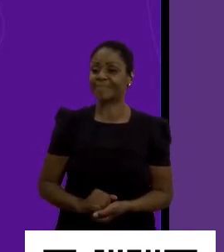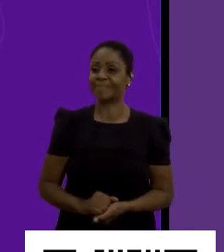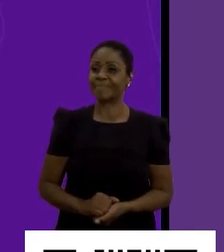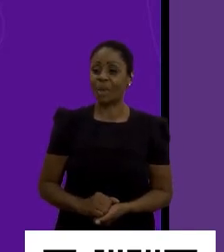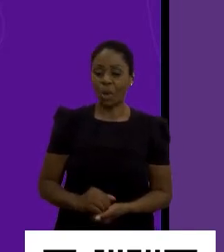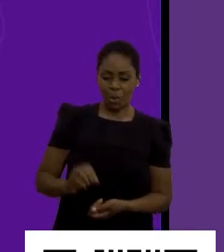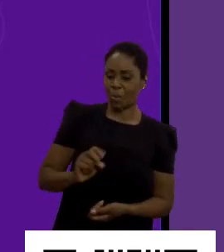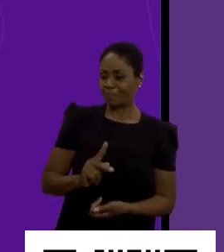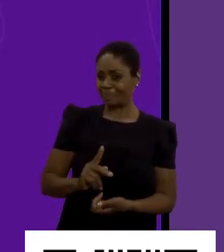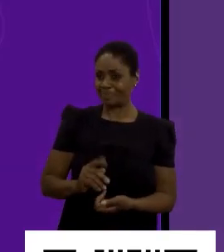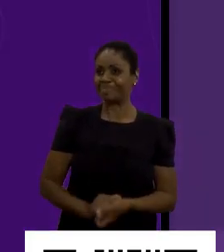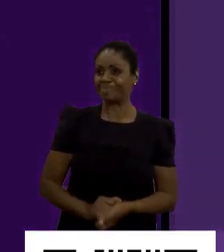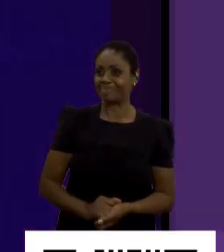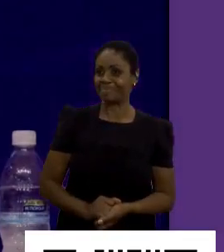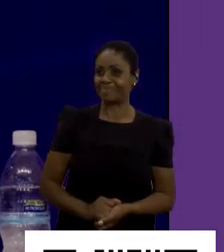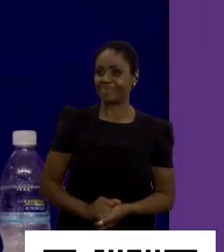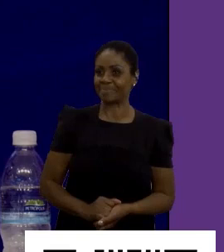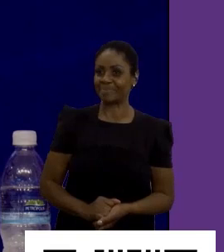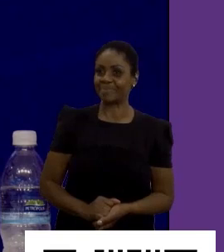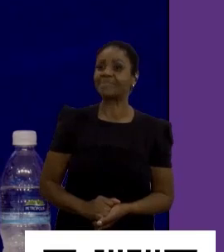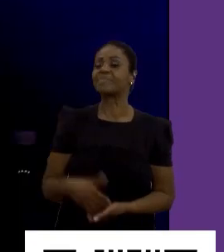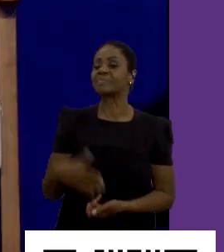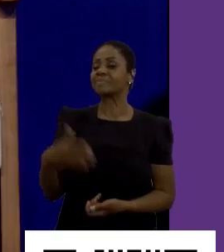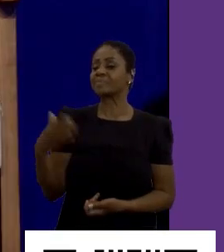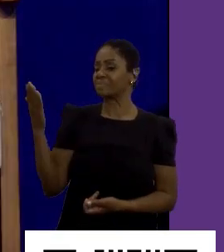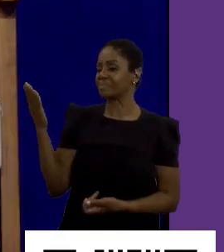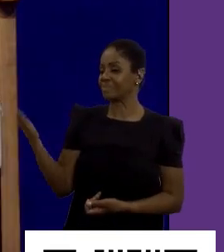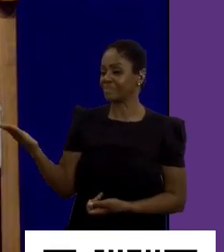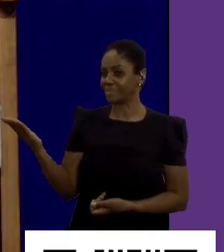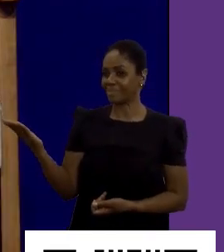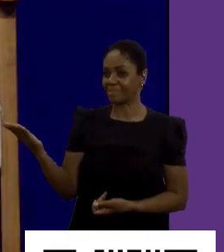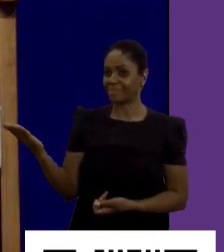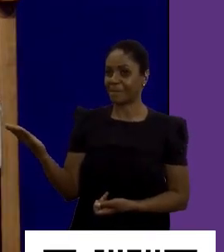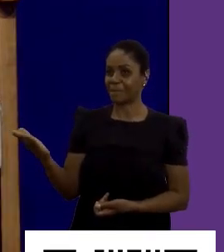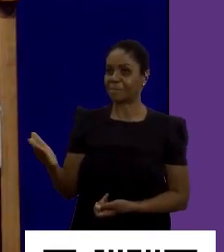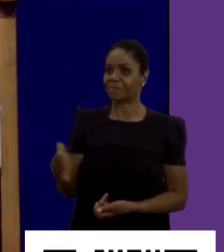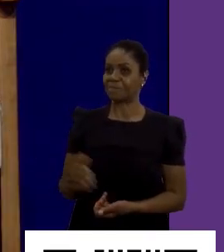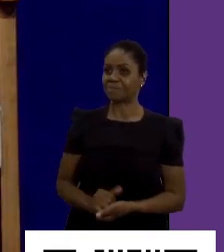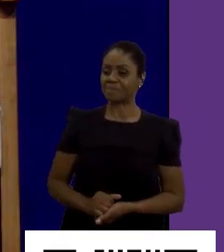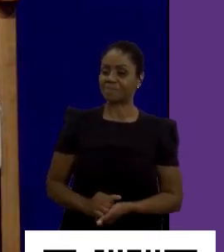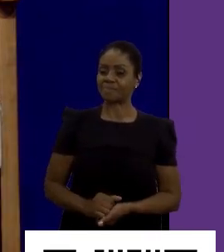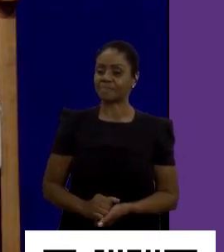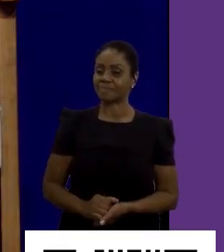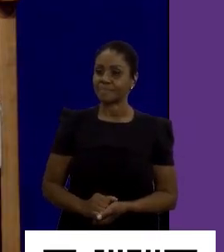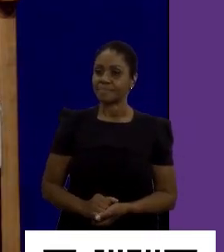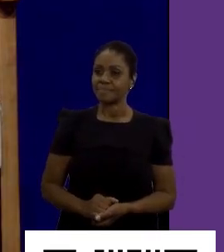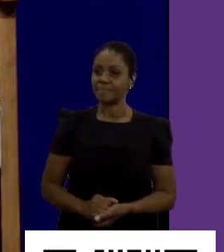Opa! Ganhou lá. Aí, ó. Está chegando o microfone.